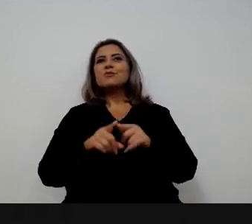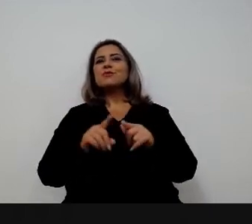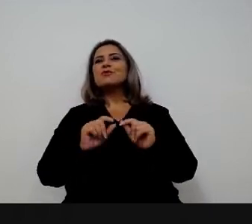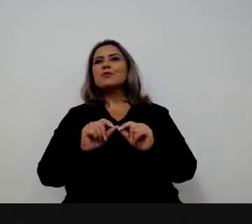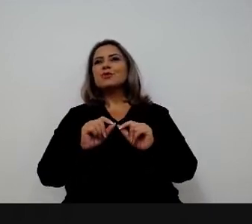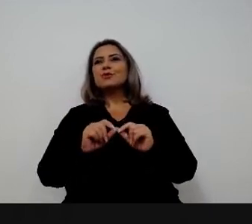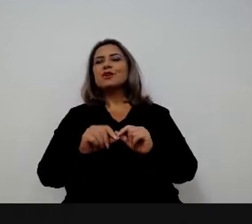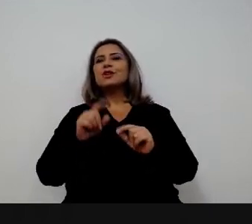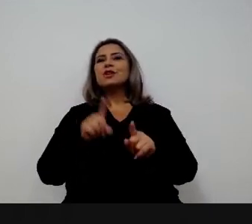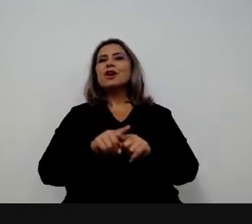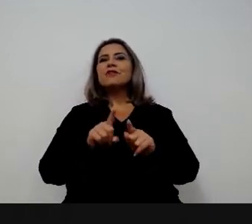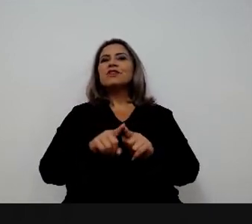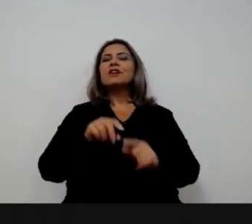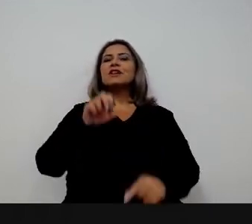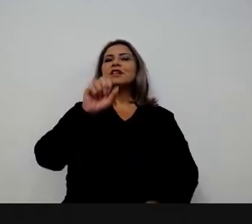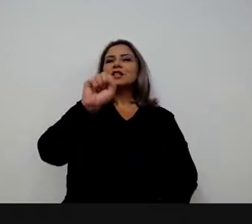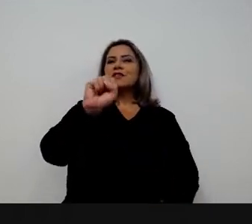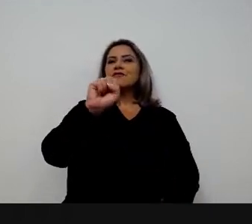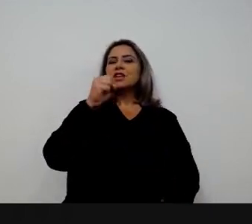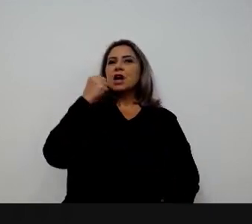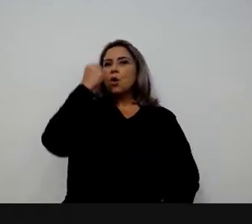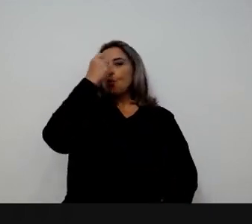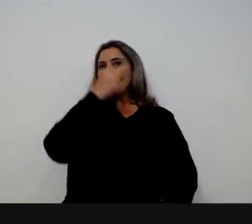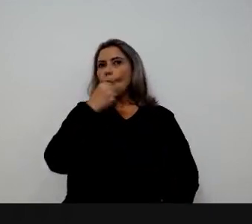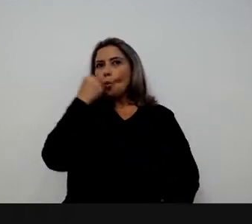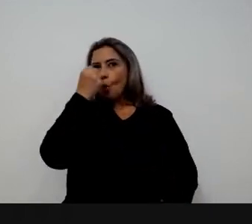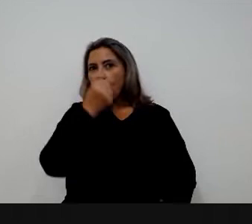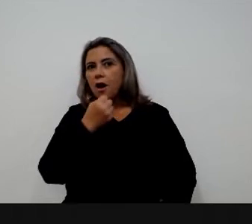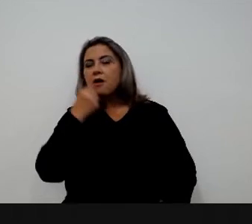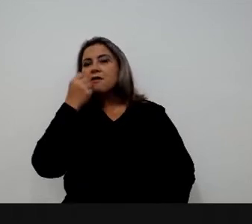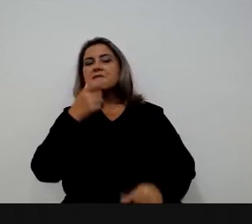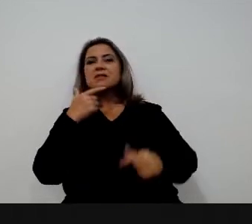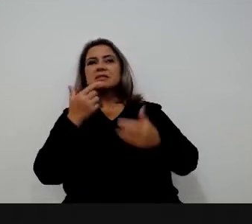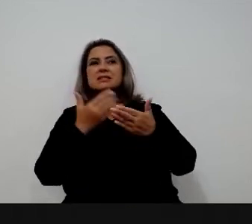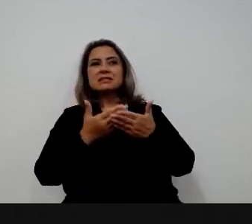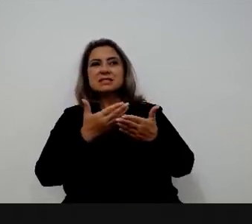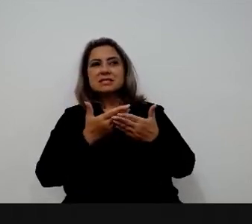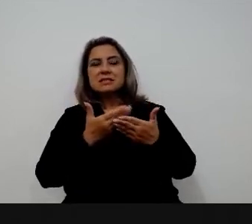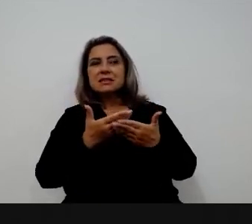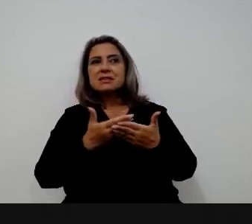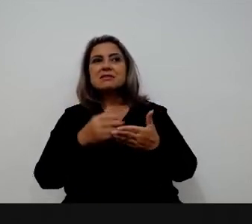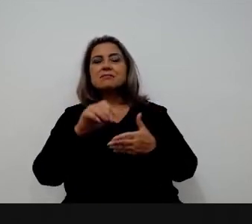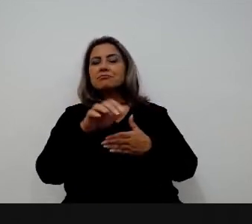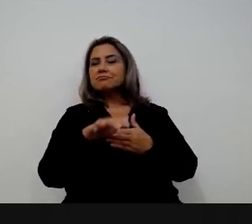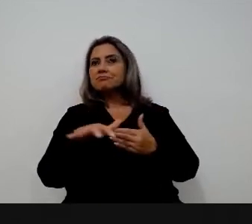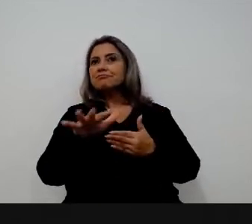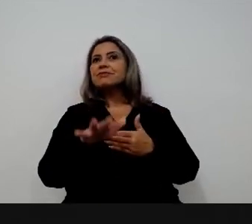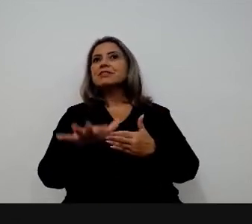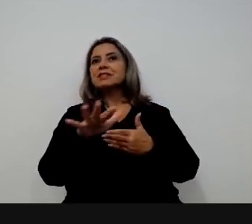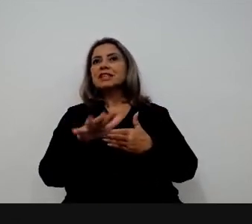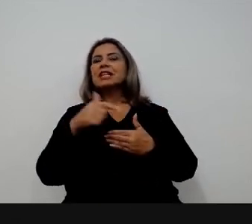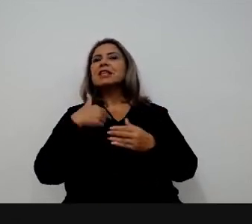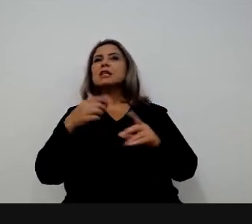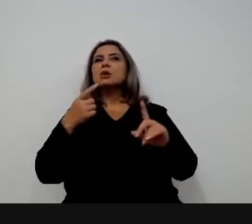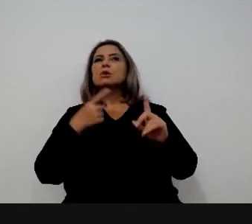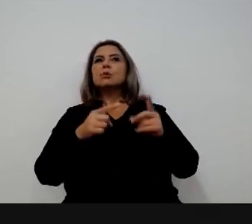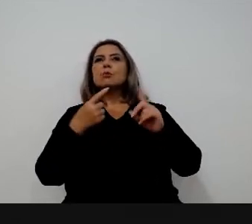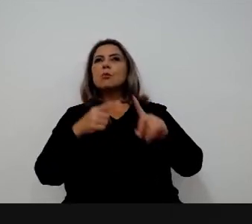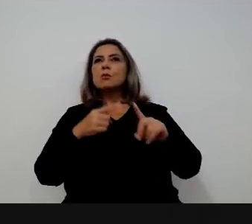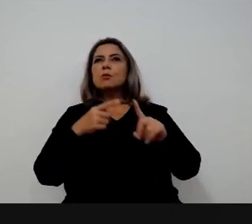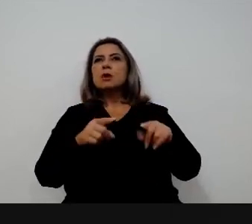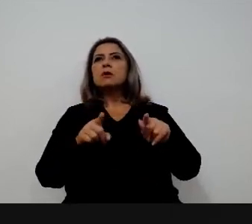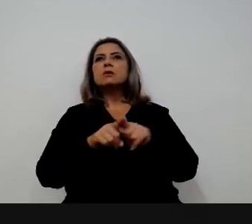oito horas por dia, em média, trabalhando num bootcamp. e são vários desafios.